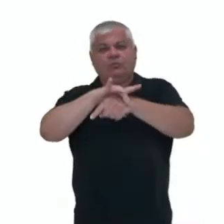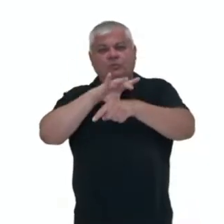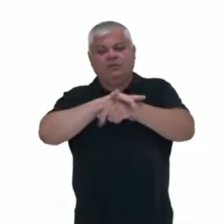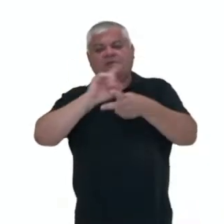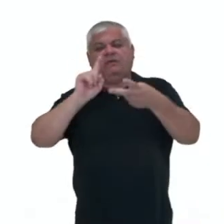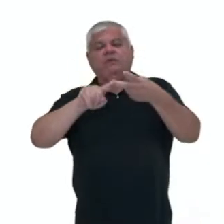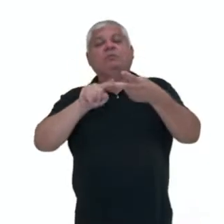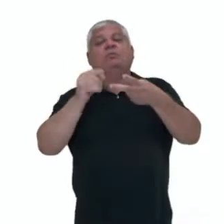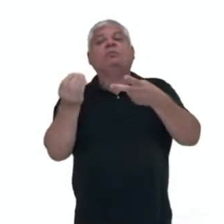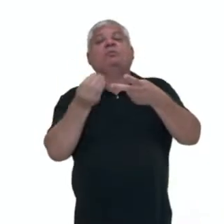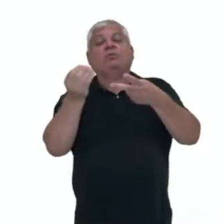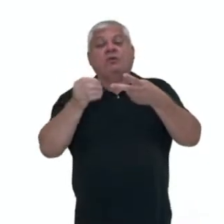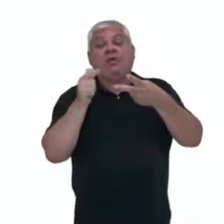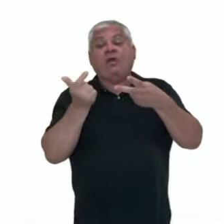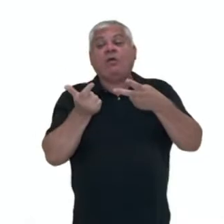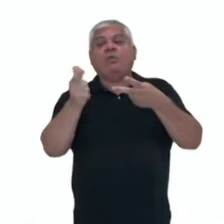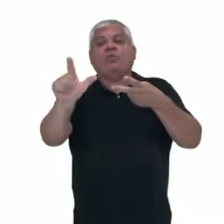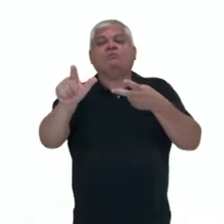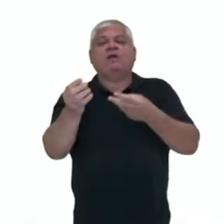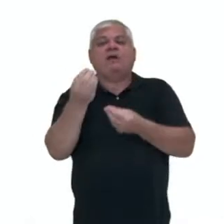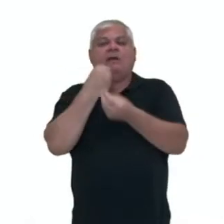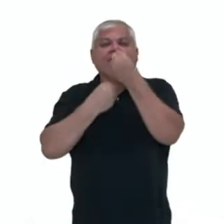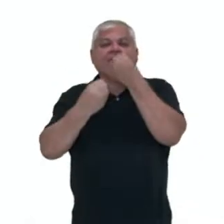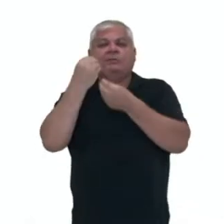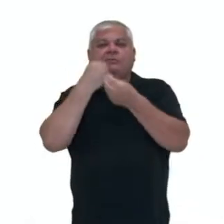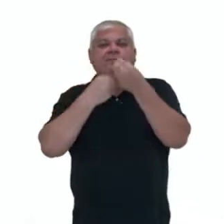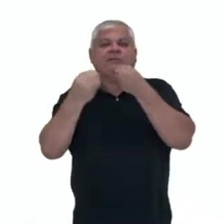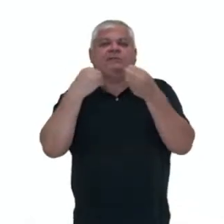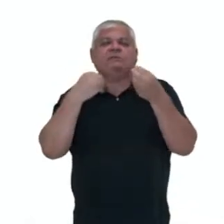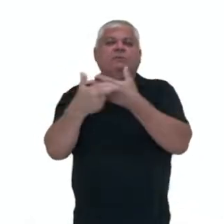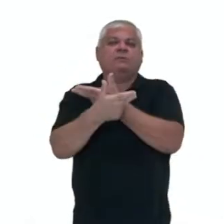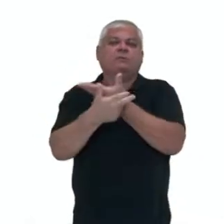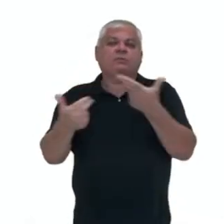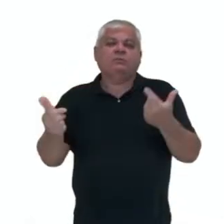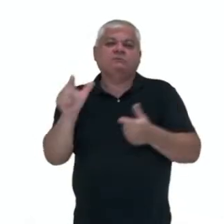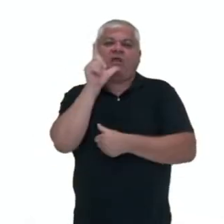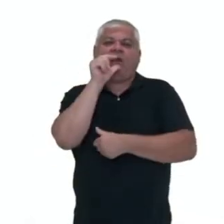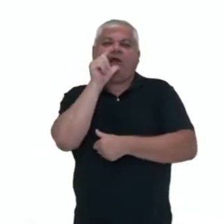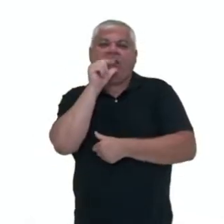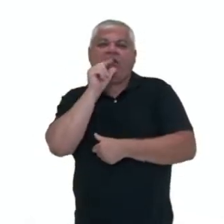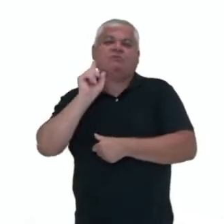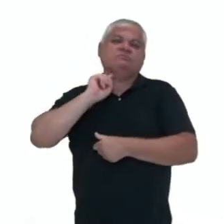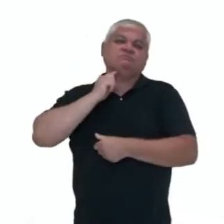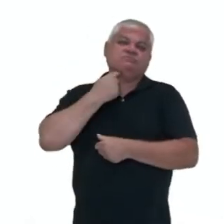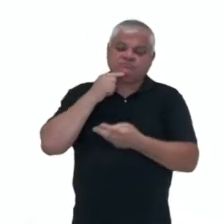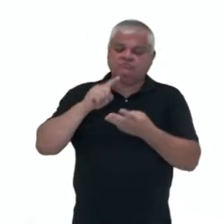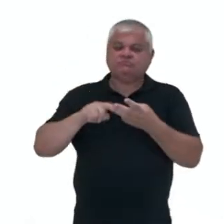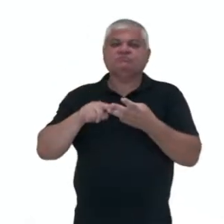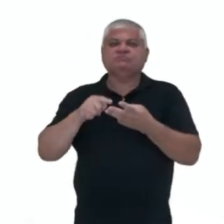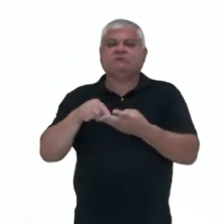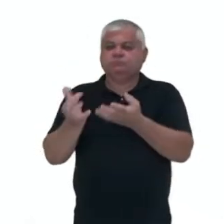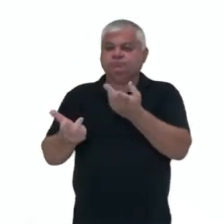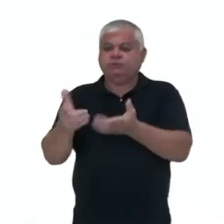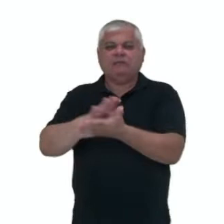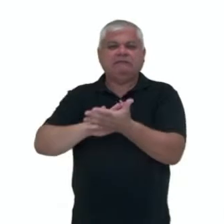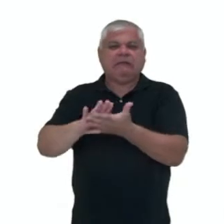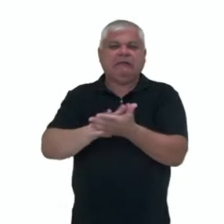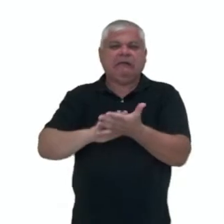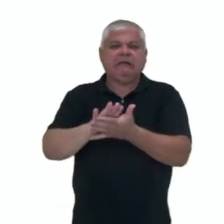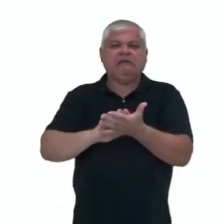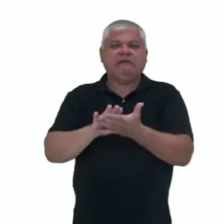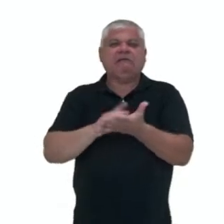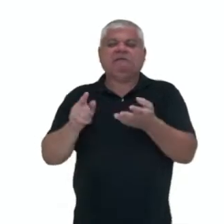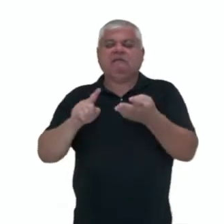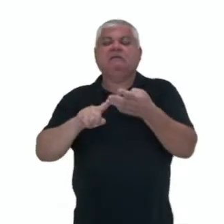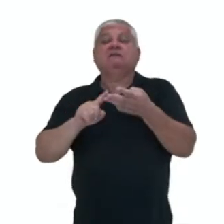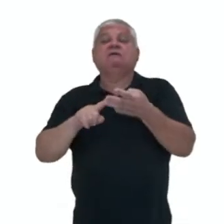então ali por alimentos, água contaminada, alimentos crus, mal higienizados, mal cozidos,